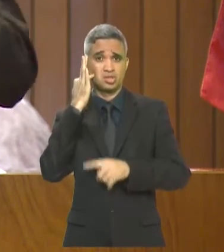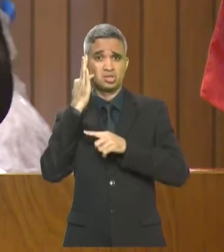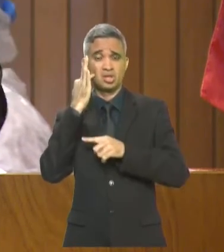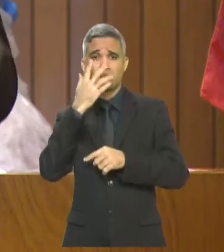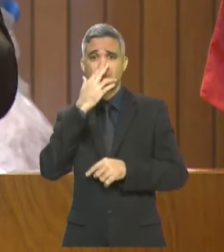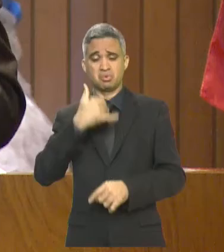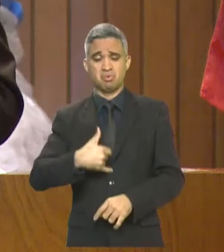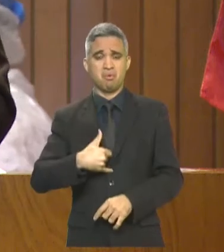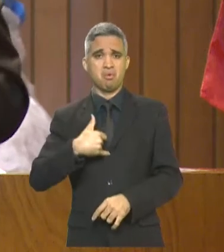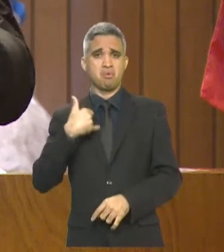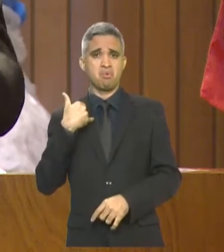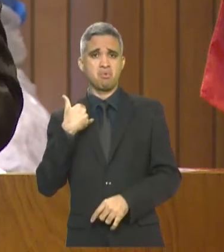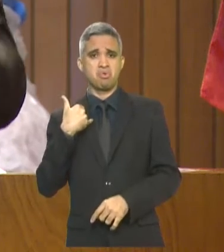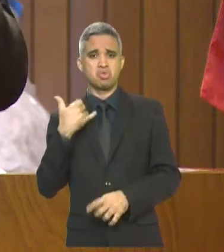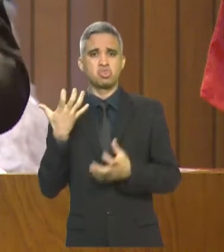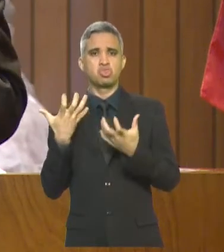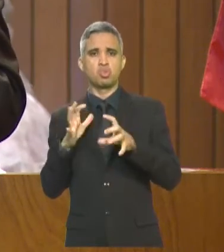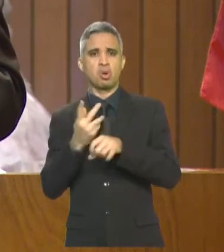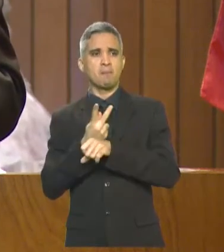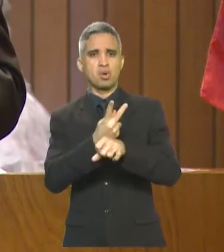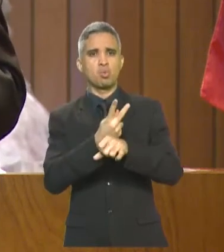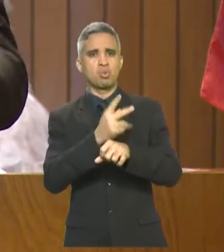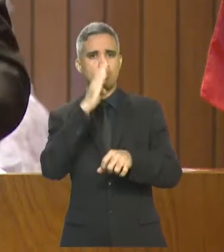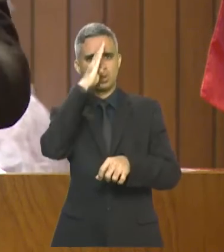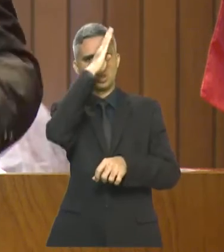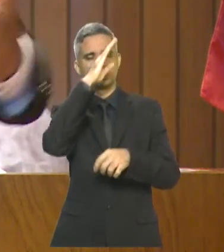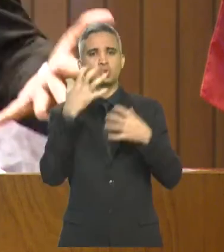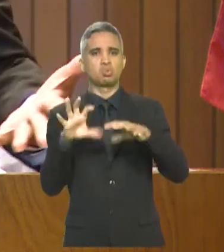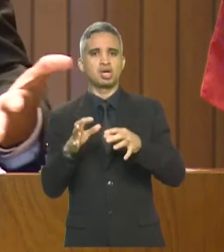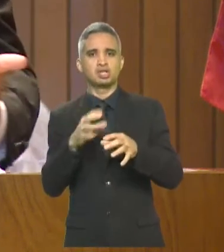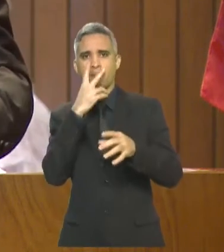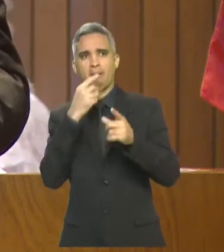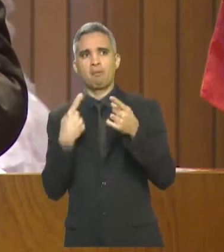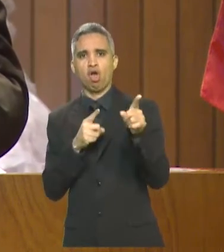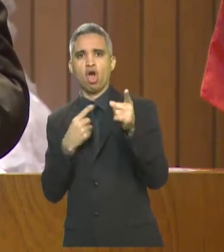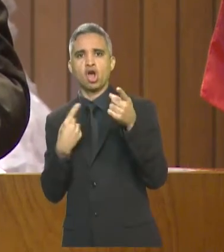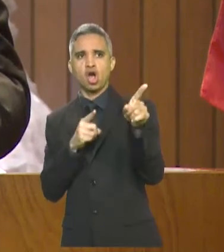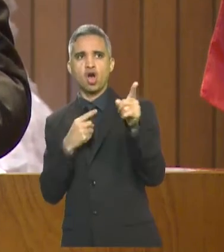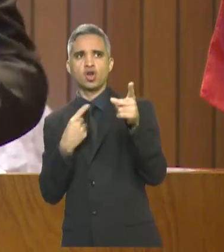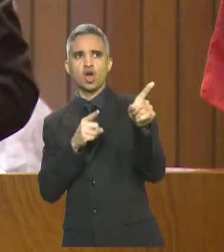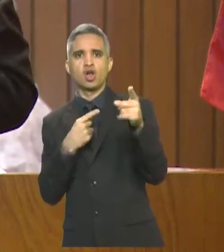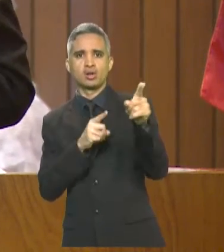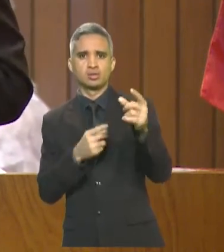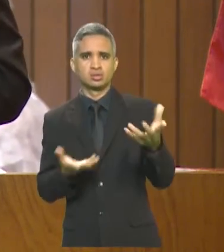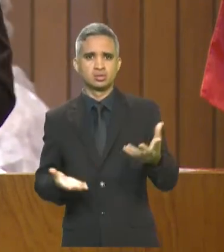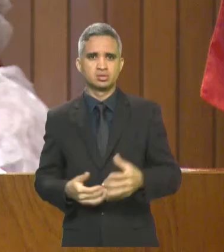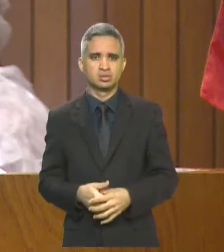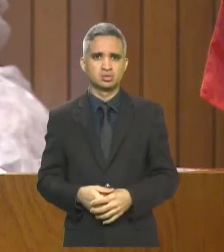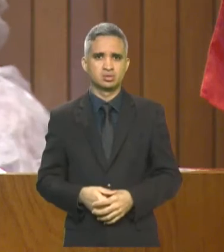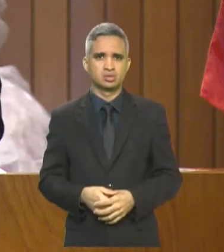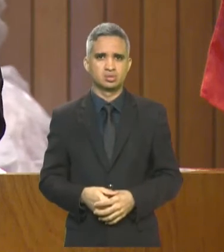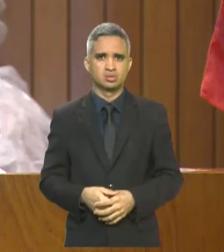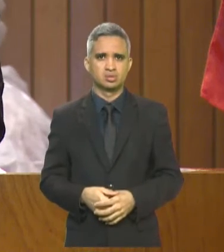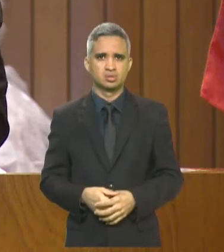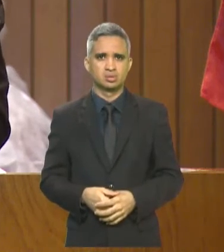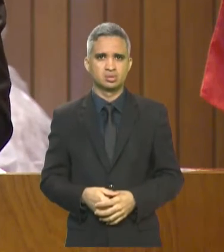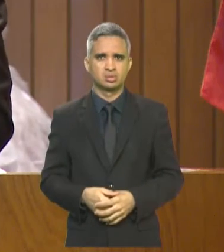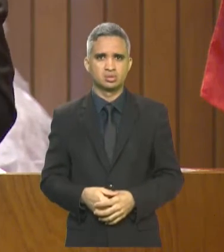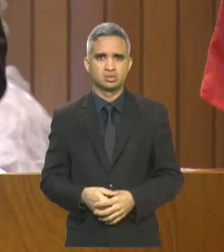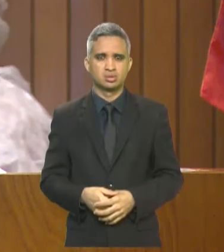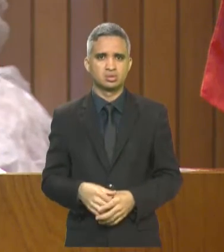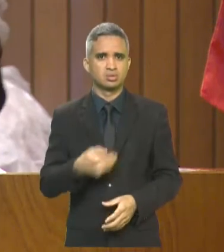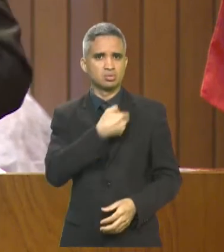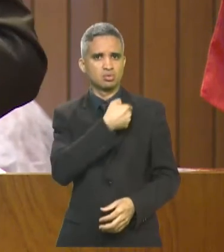só sabe arrumar picuinha, só sabe arrumar briga com o presidente da República. Não tratem de forma administrativa,